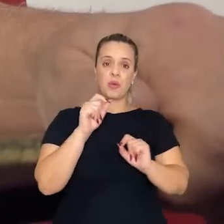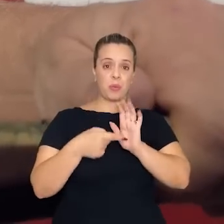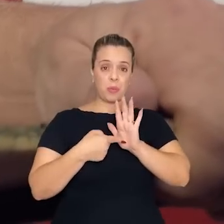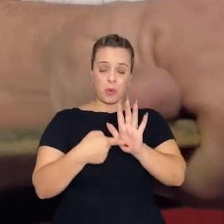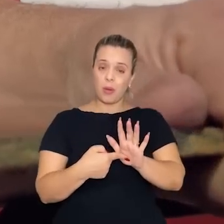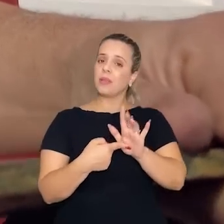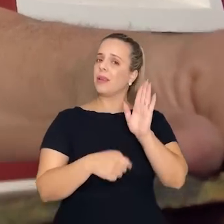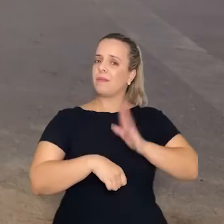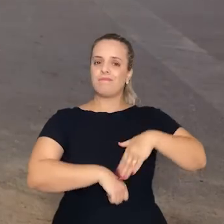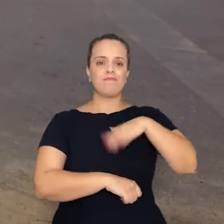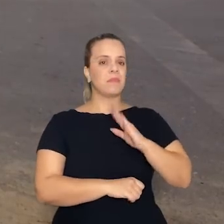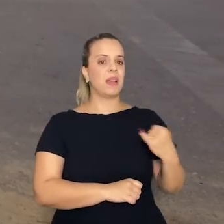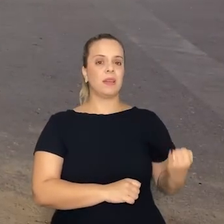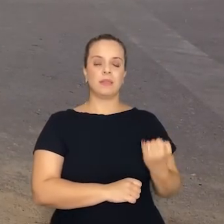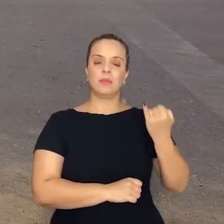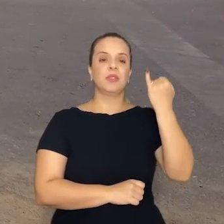é o mais importante.